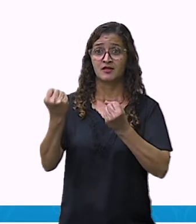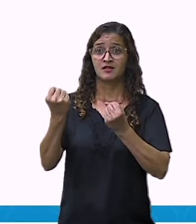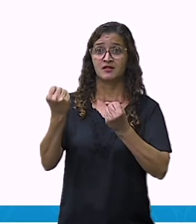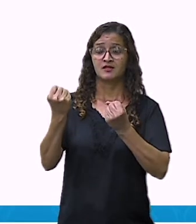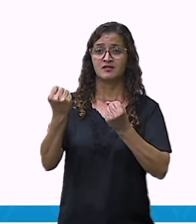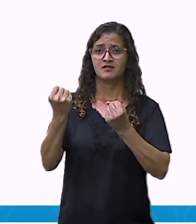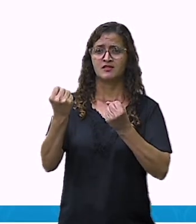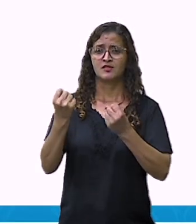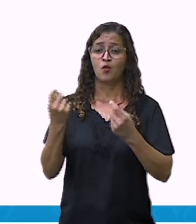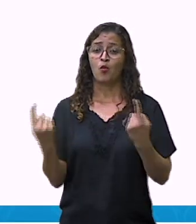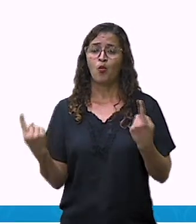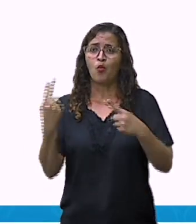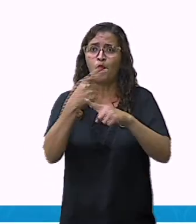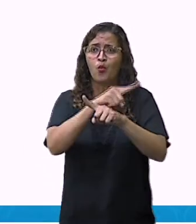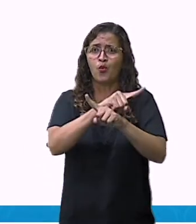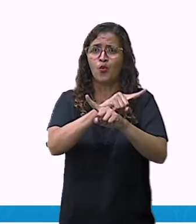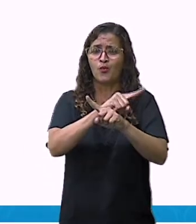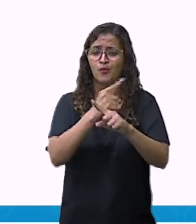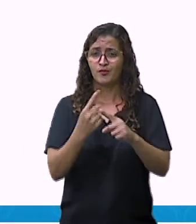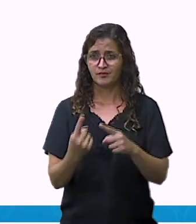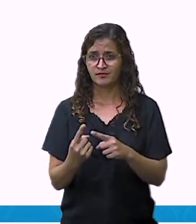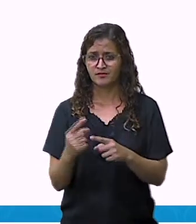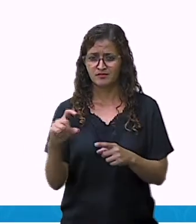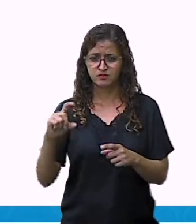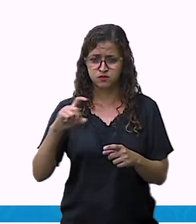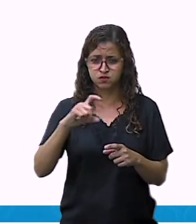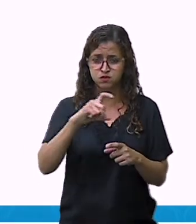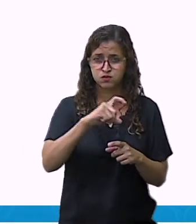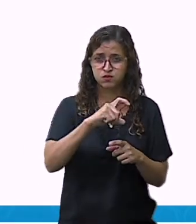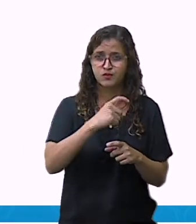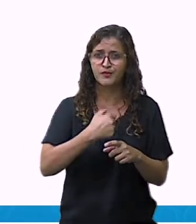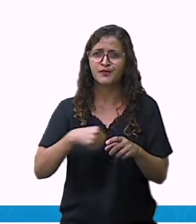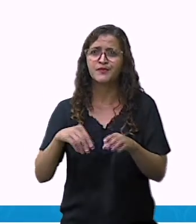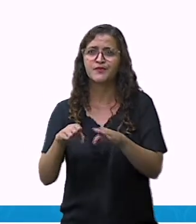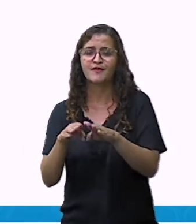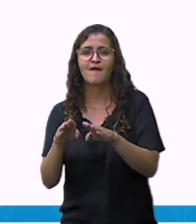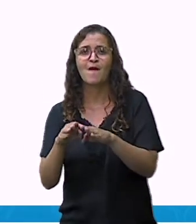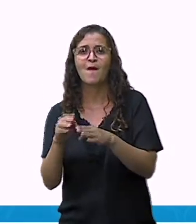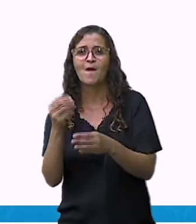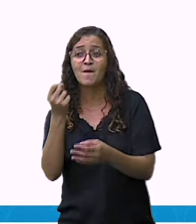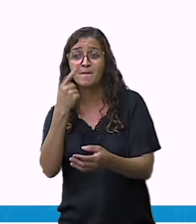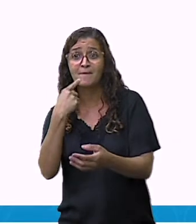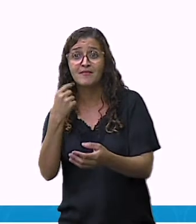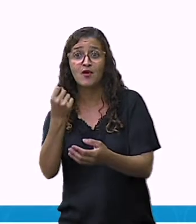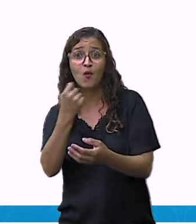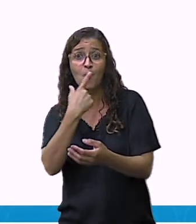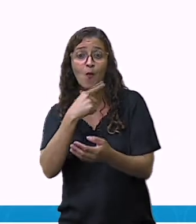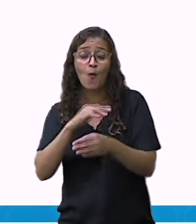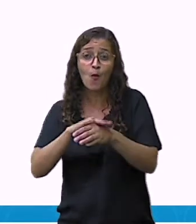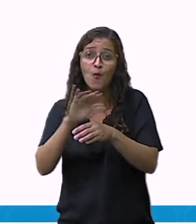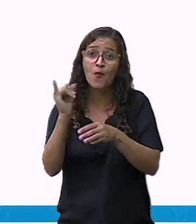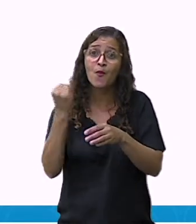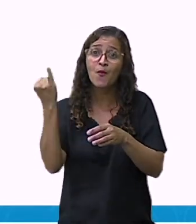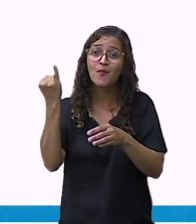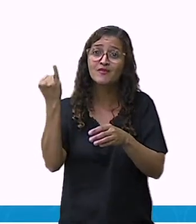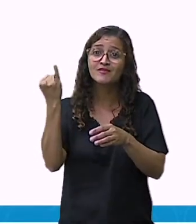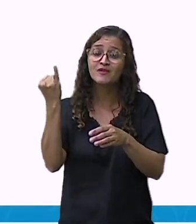bactérias. Os antibióticos completam a ação natural do sistema